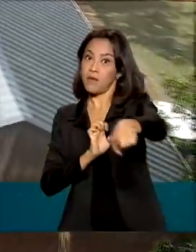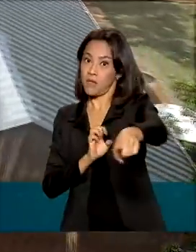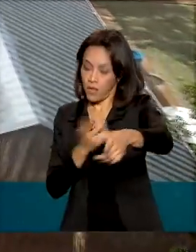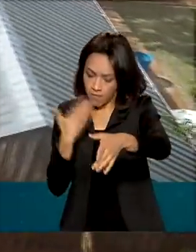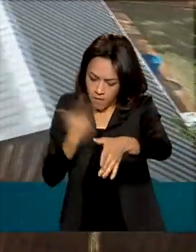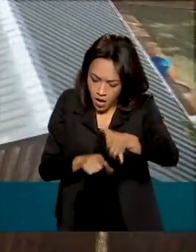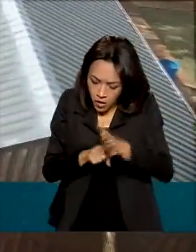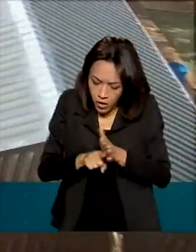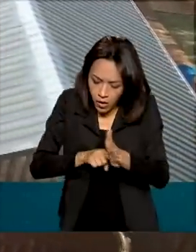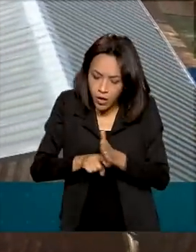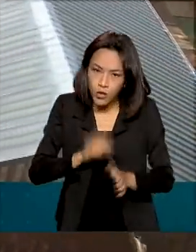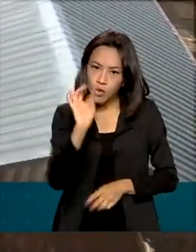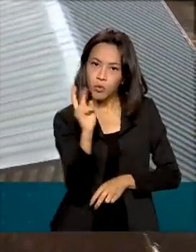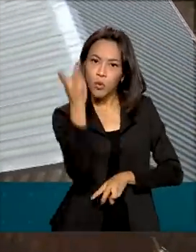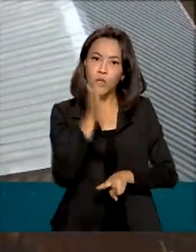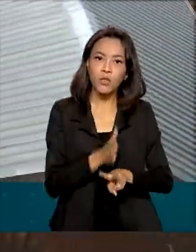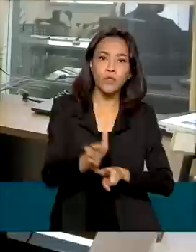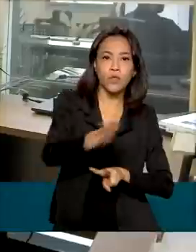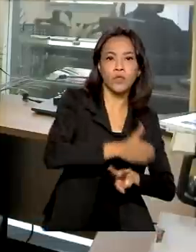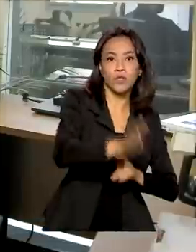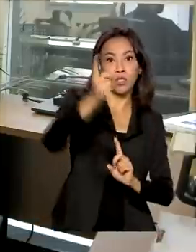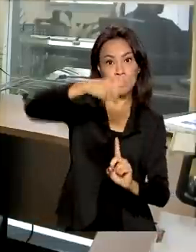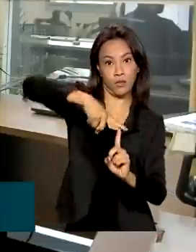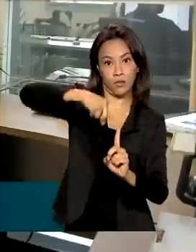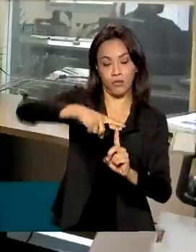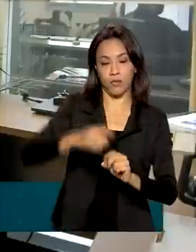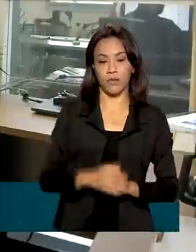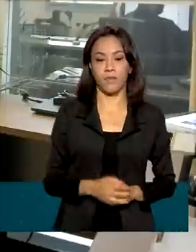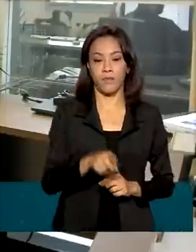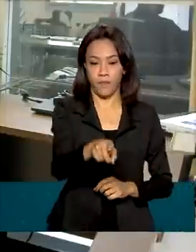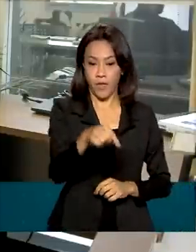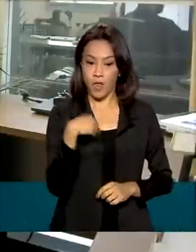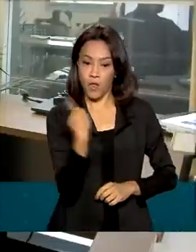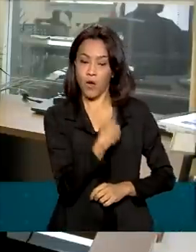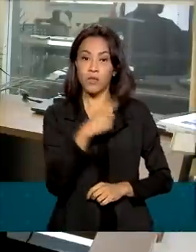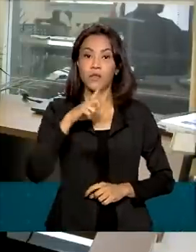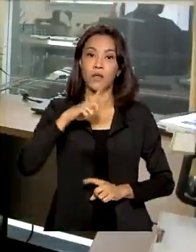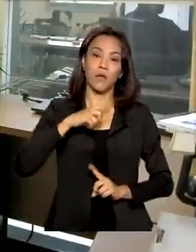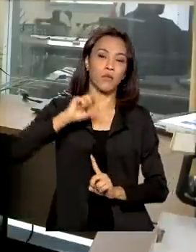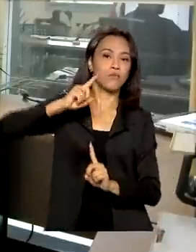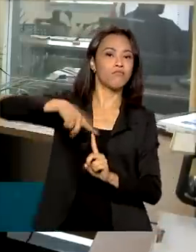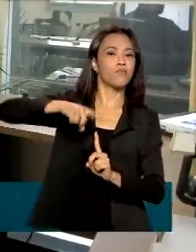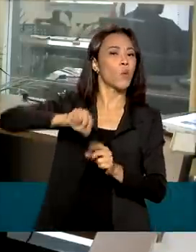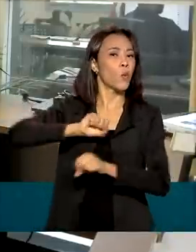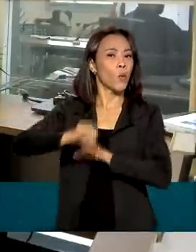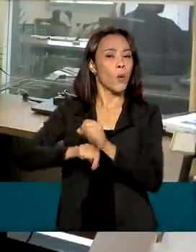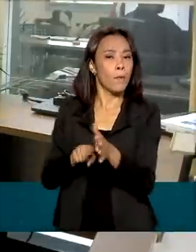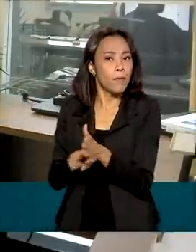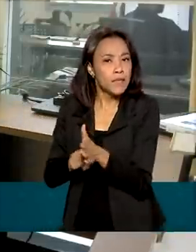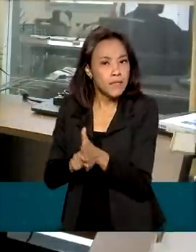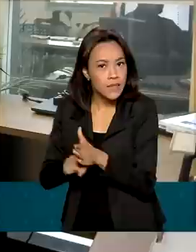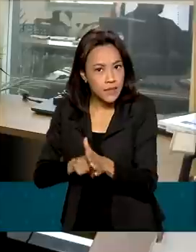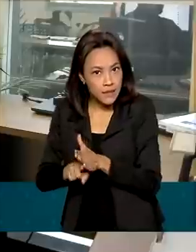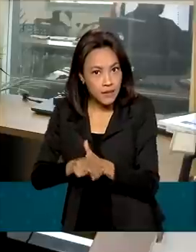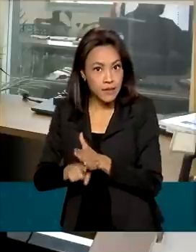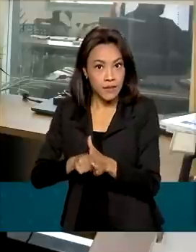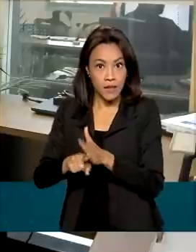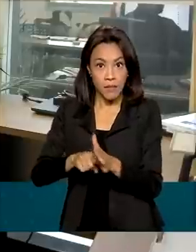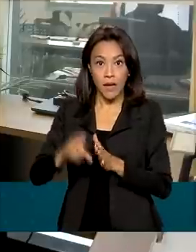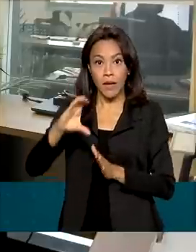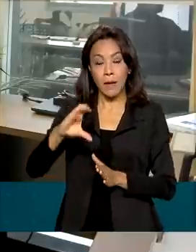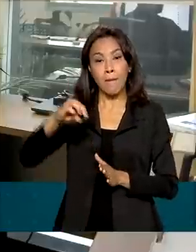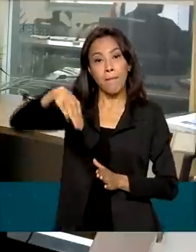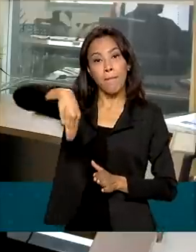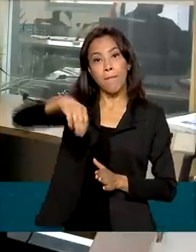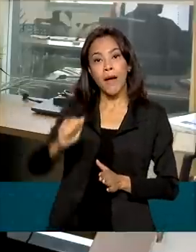sobre duas fontes de biomassa. Temos ações que envolvem o desenvolvimento de pesquisas para domesticar a macaúba,